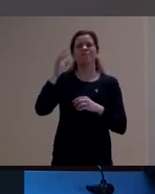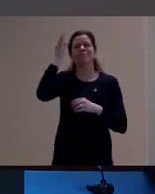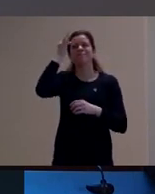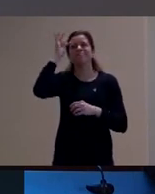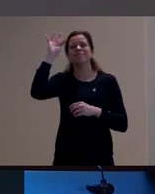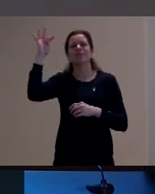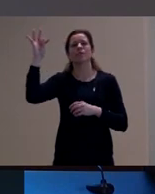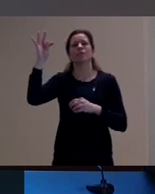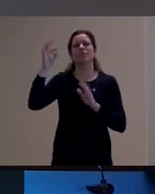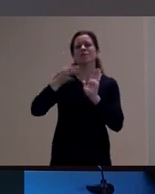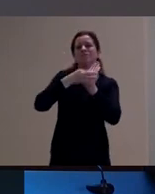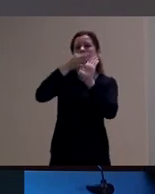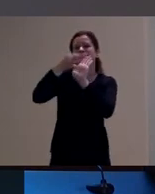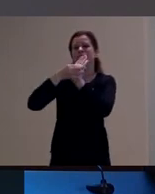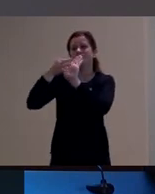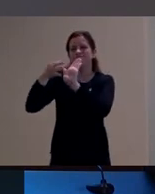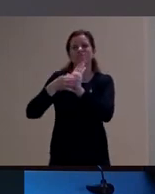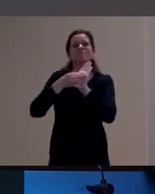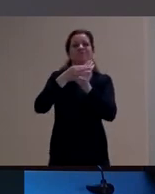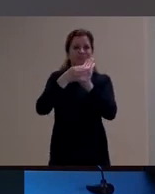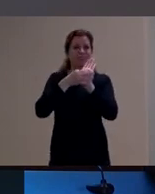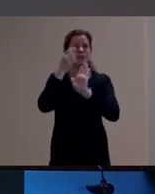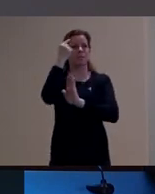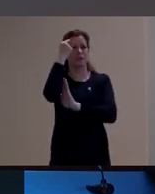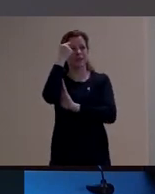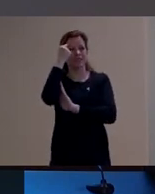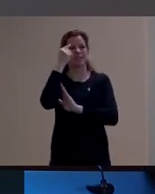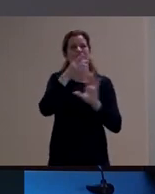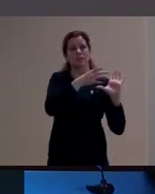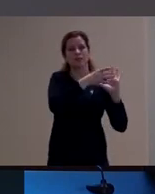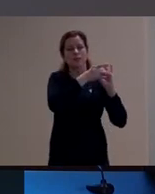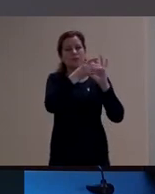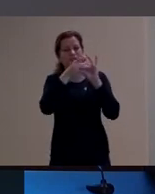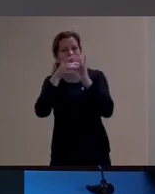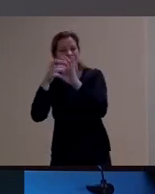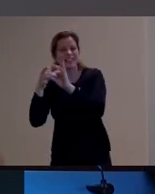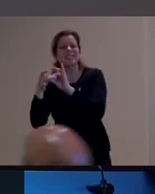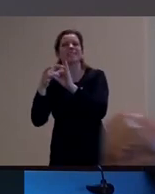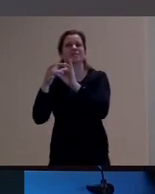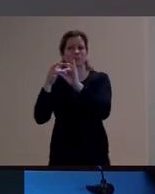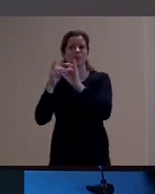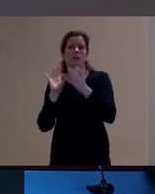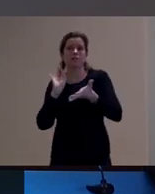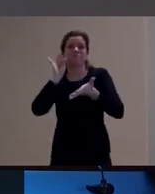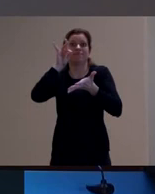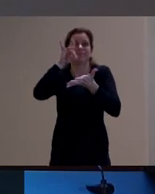então, ele tem essa intenção de pensar um pouco o contexto no qual ele está inscrito, a modernidade,